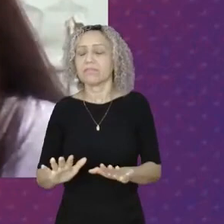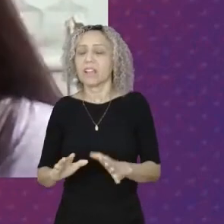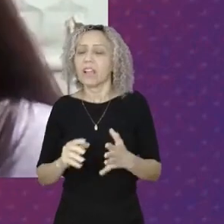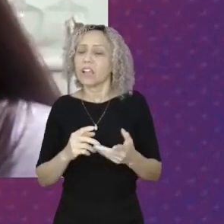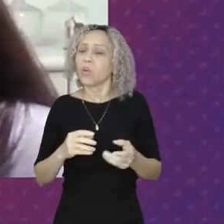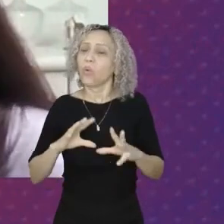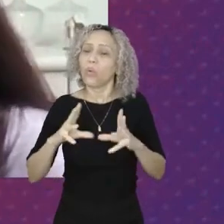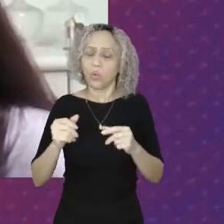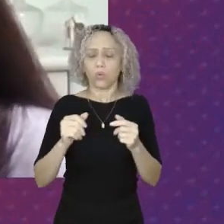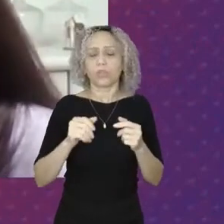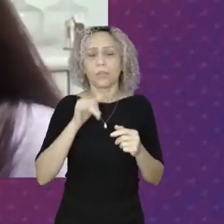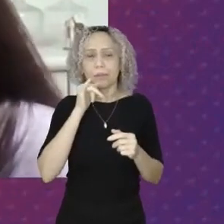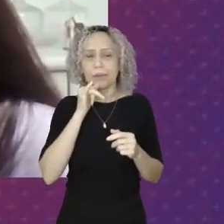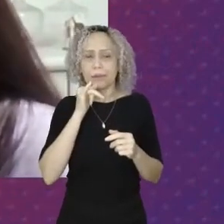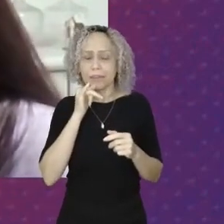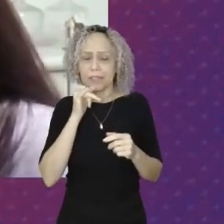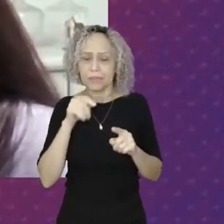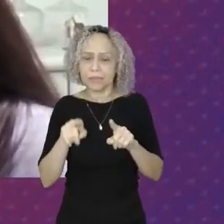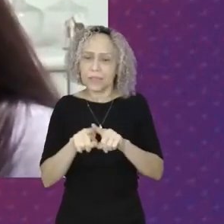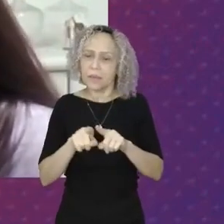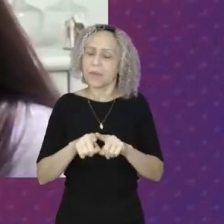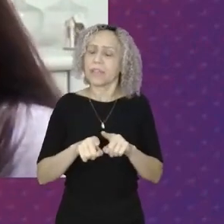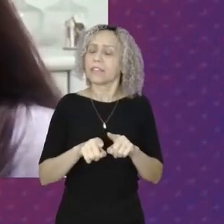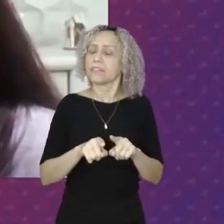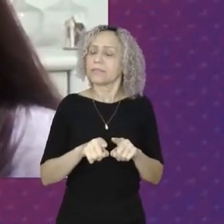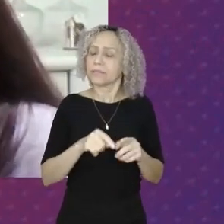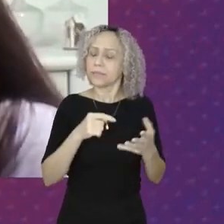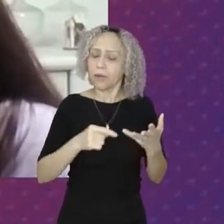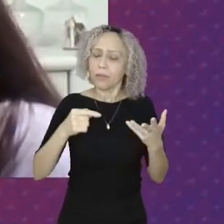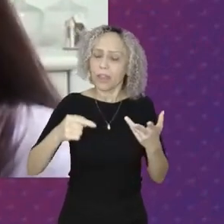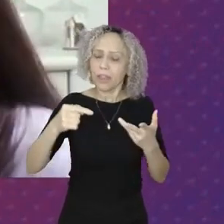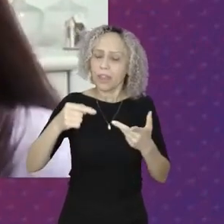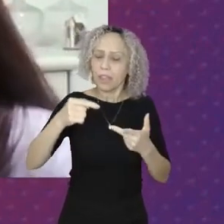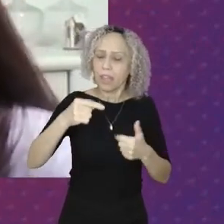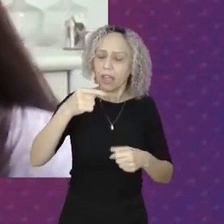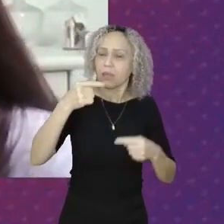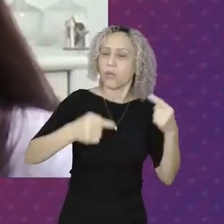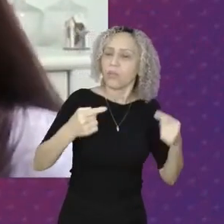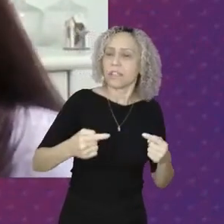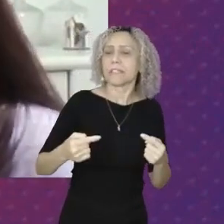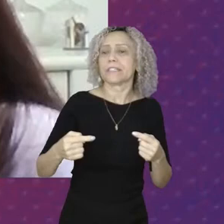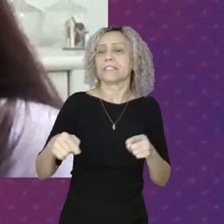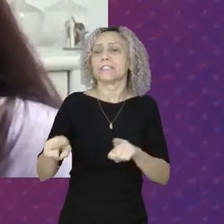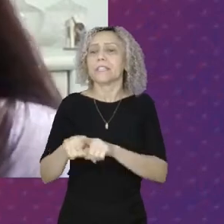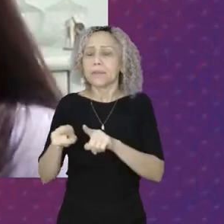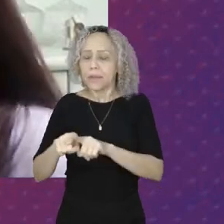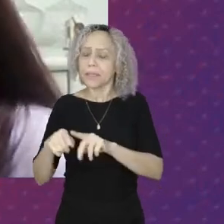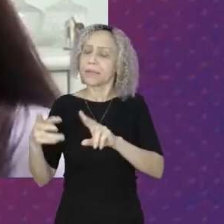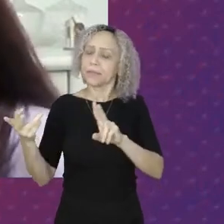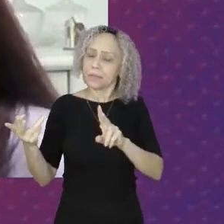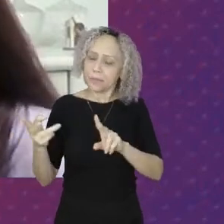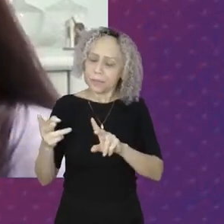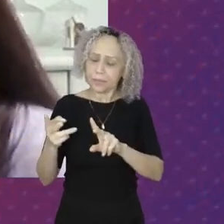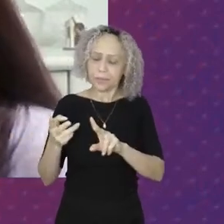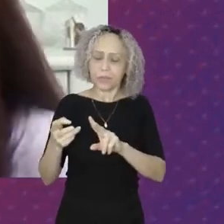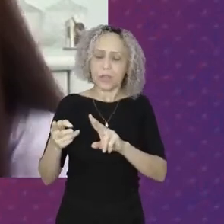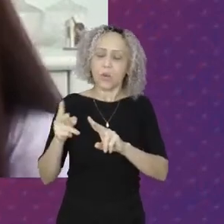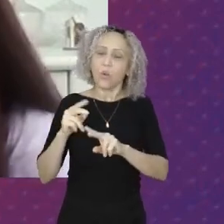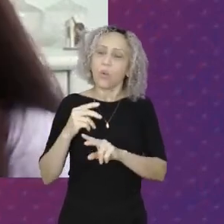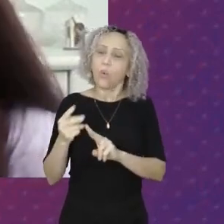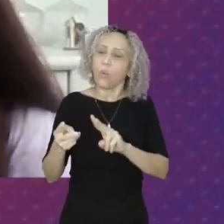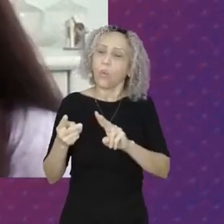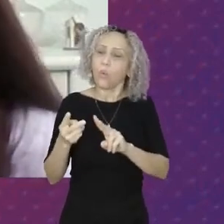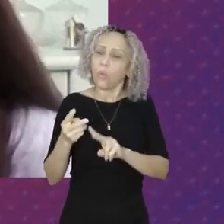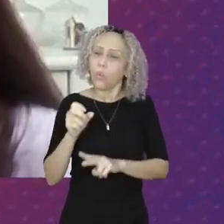E De segurança E nutricional Do sistema Único Único De assistência Social Que é o Suas E do sistema